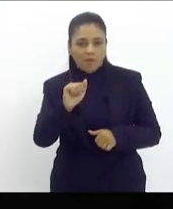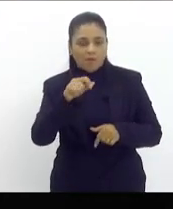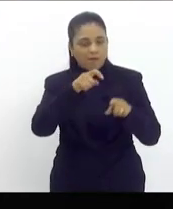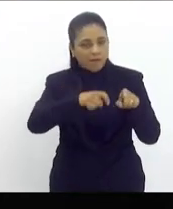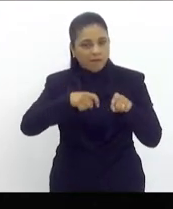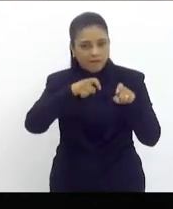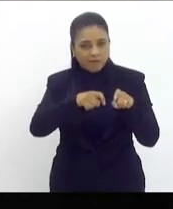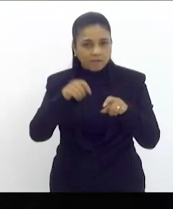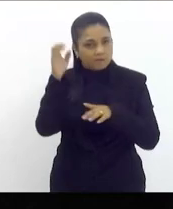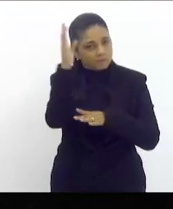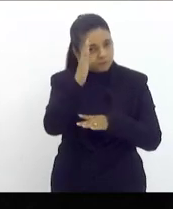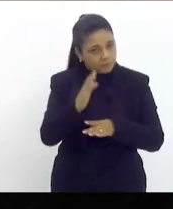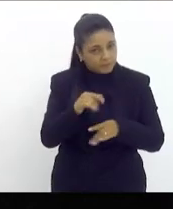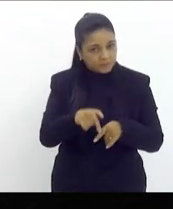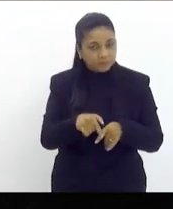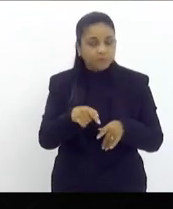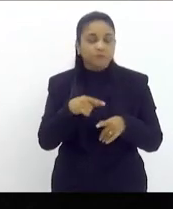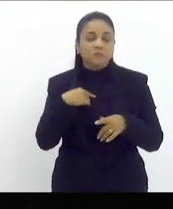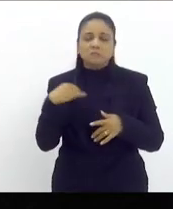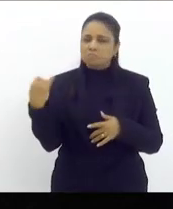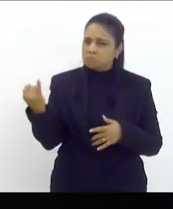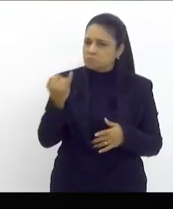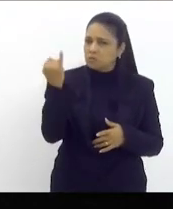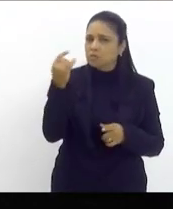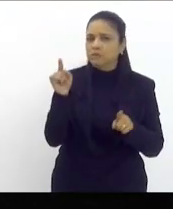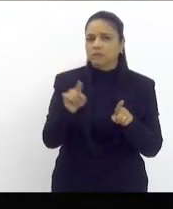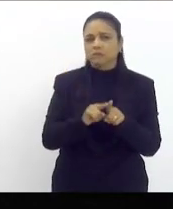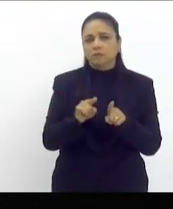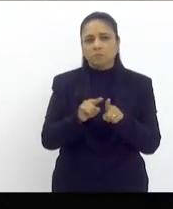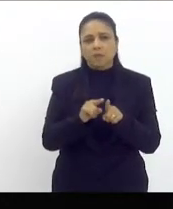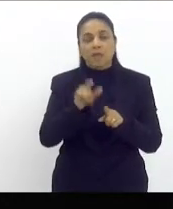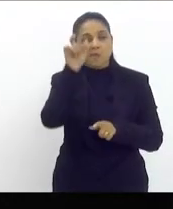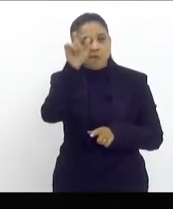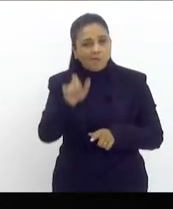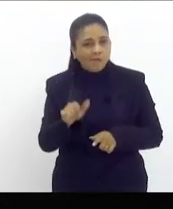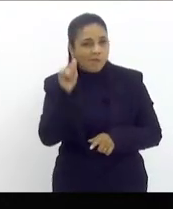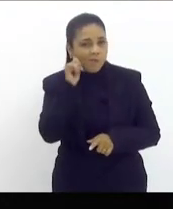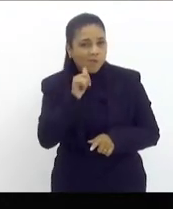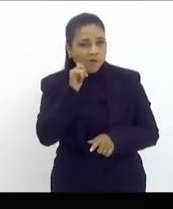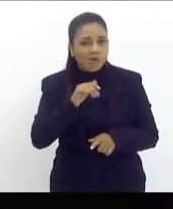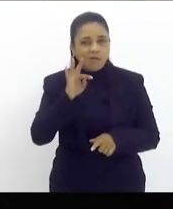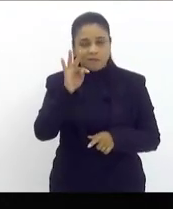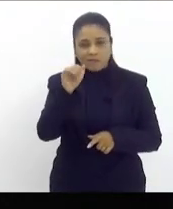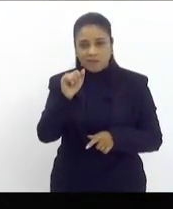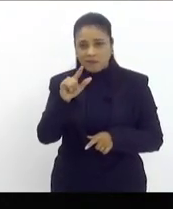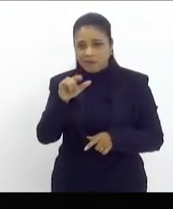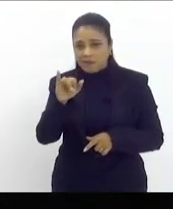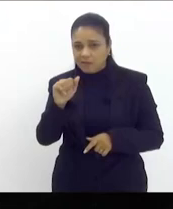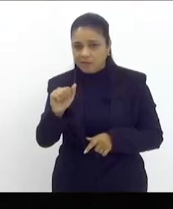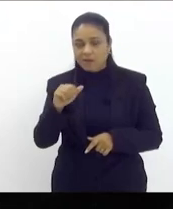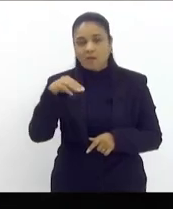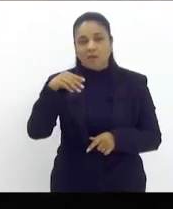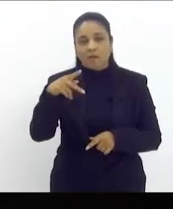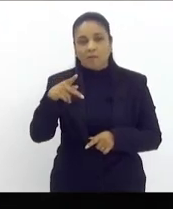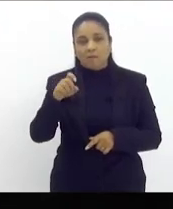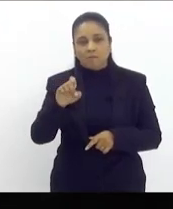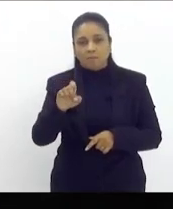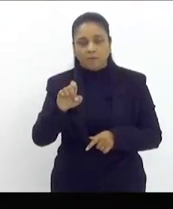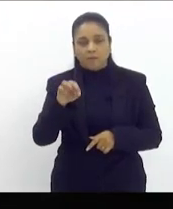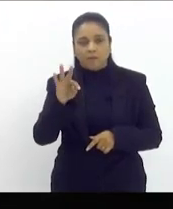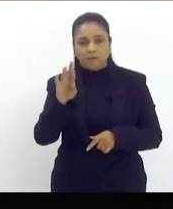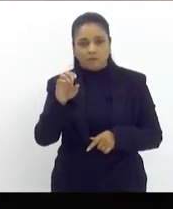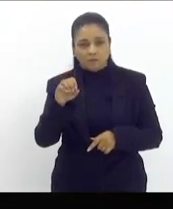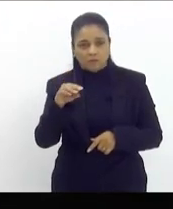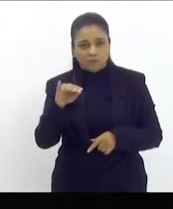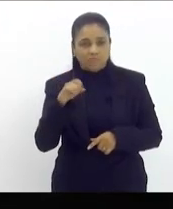importância de falarmos do quanto que mulheres como Talíria Petrone incomodam em especial